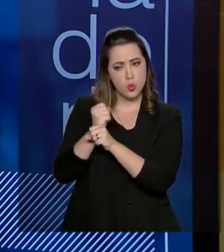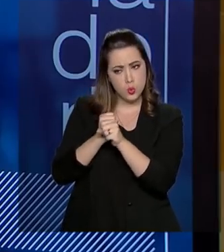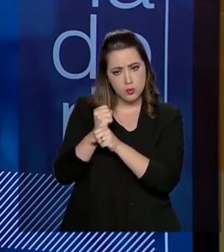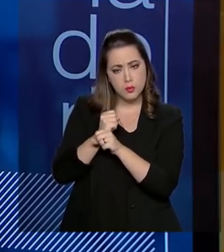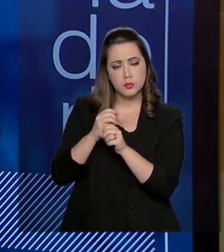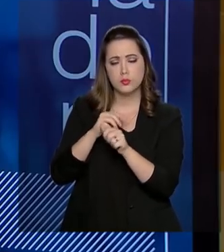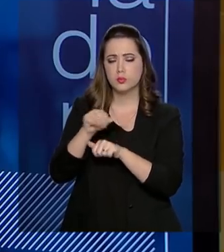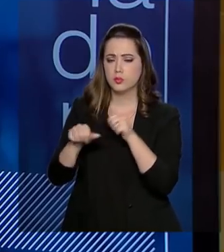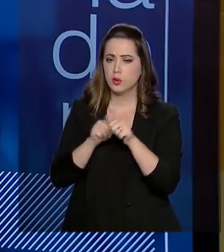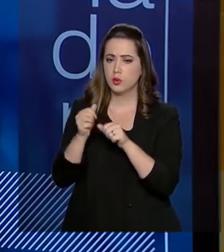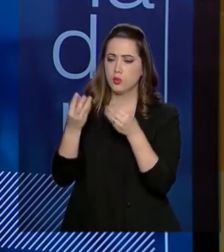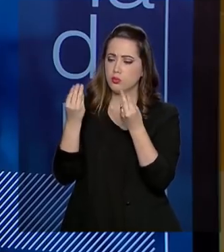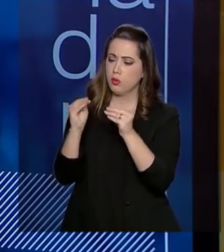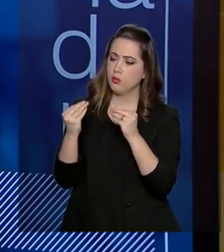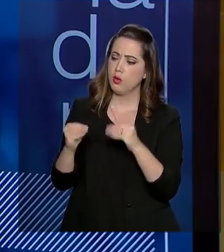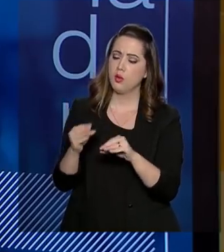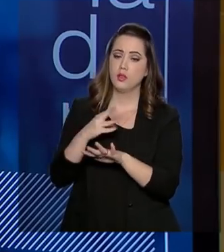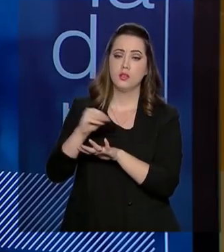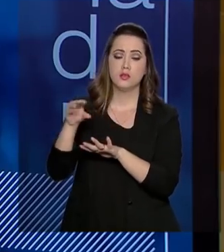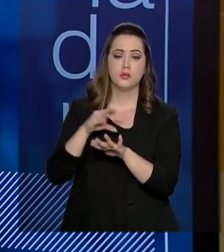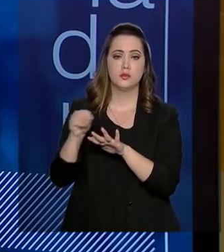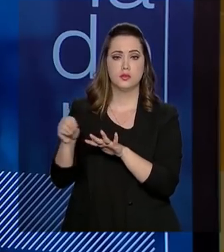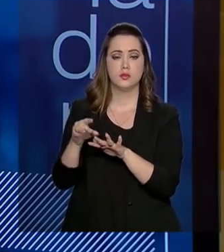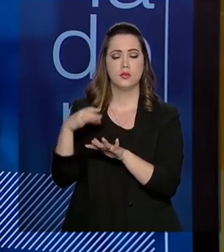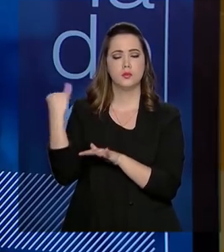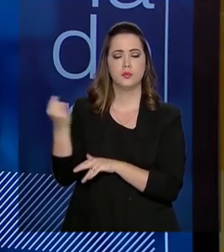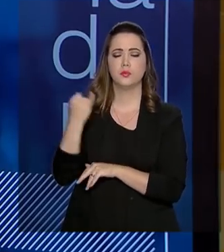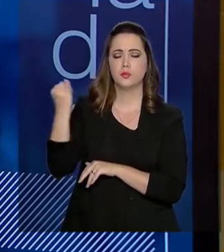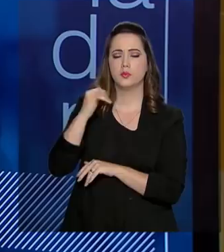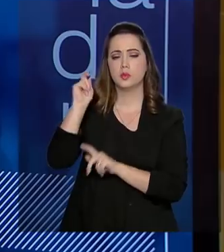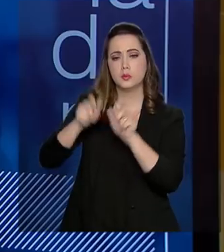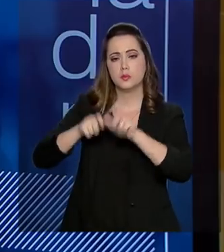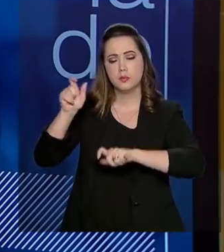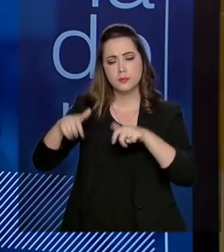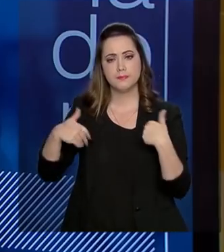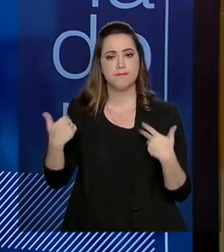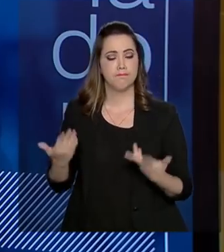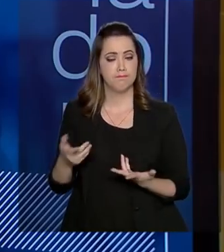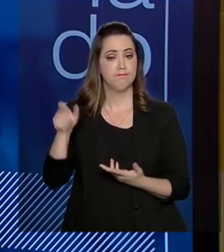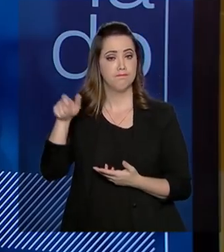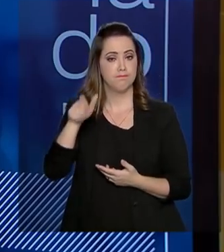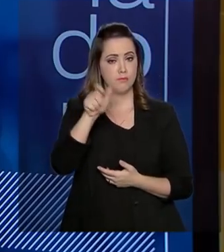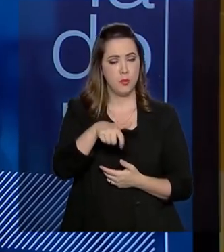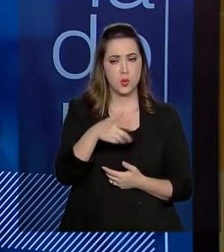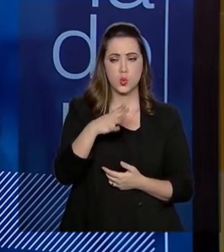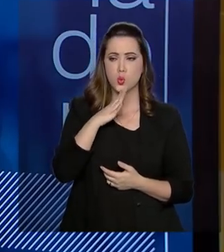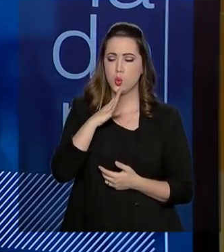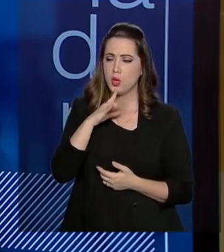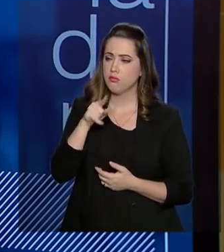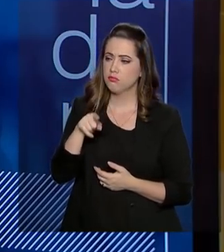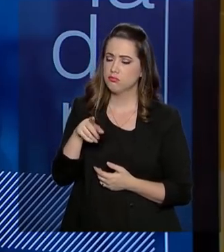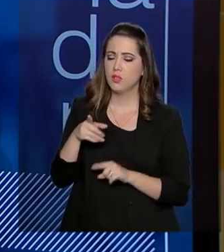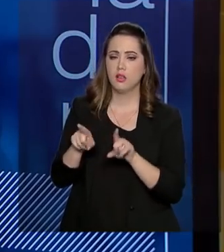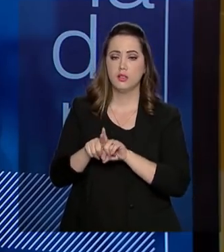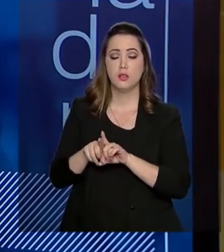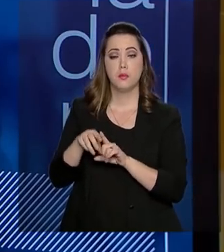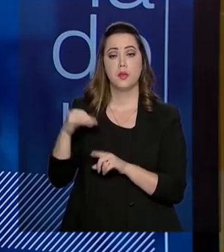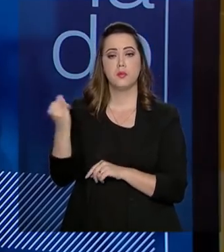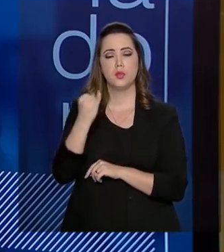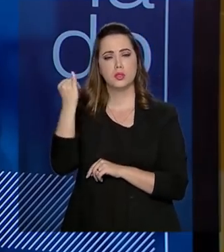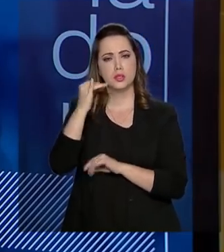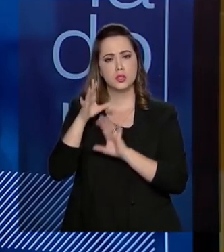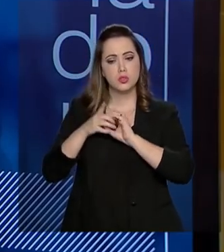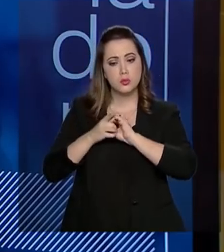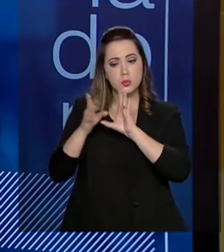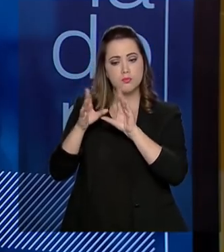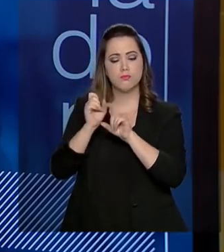informações, informações muito preciosas para o cidadão, para tanto conhecimento do cidadão, como também uma importante ferramenta de